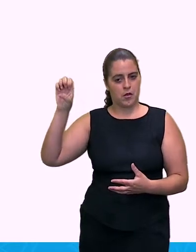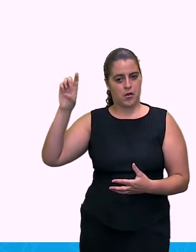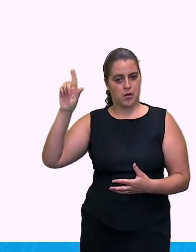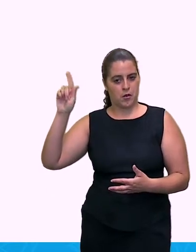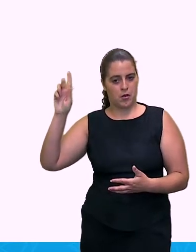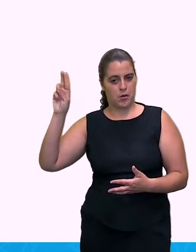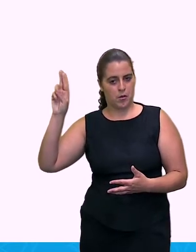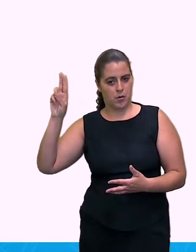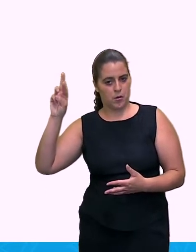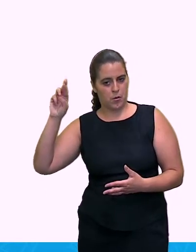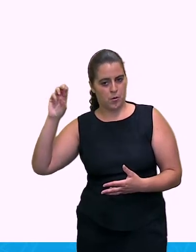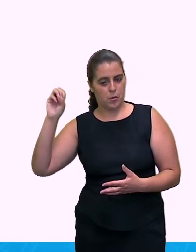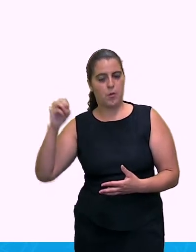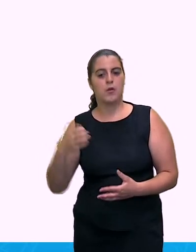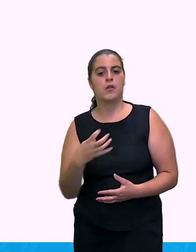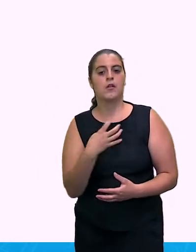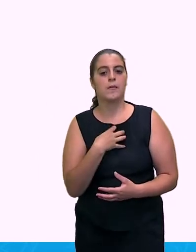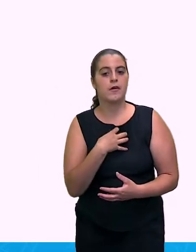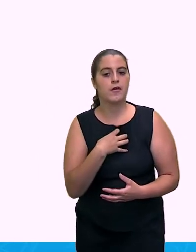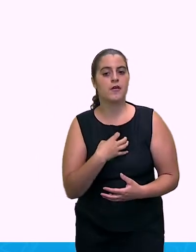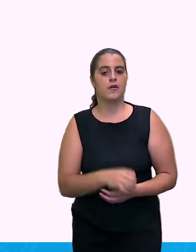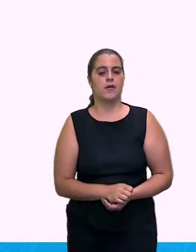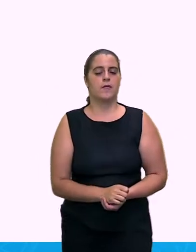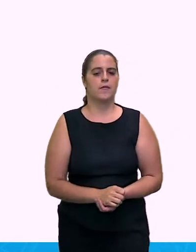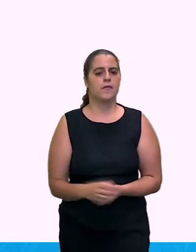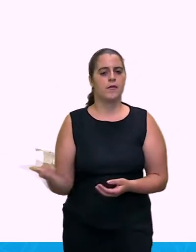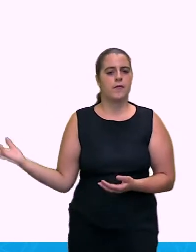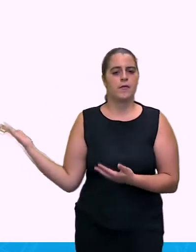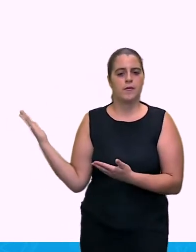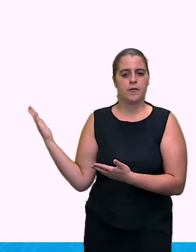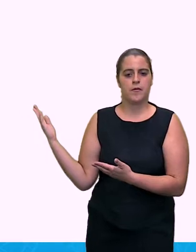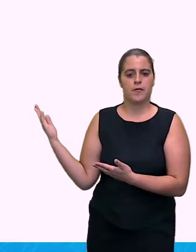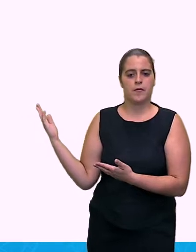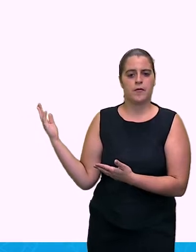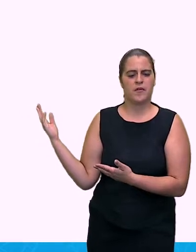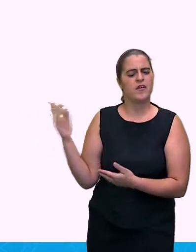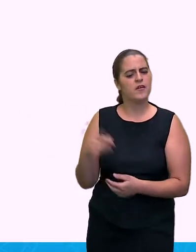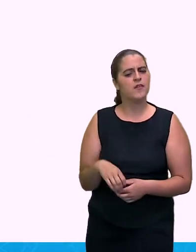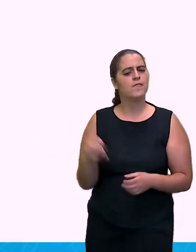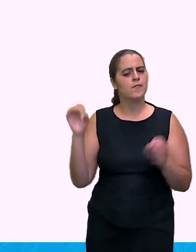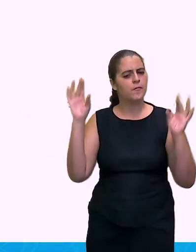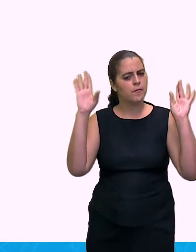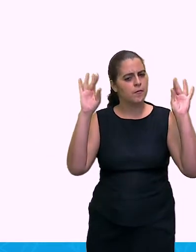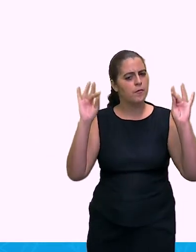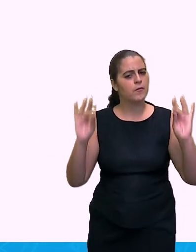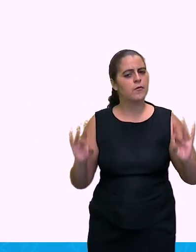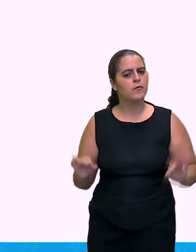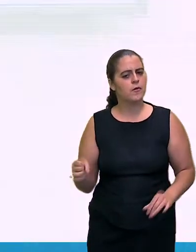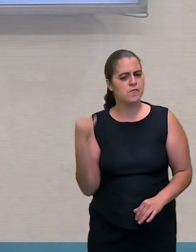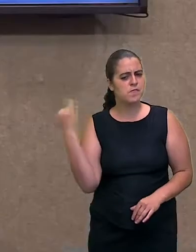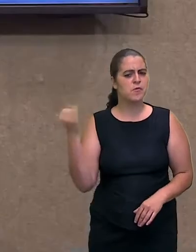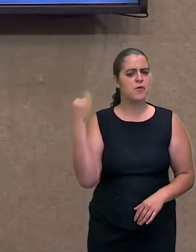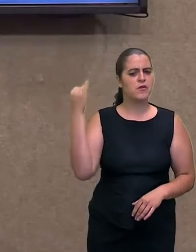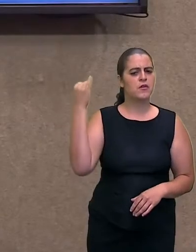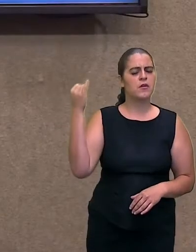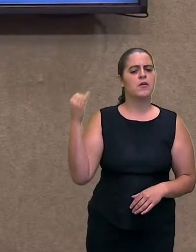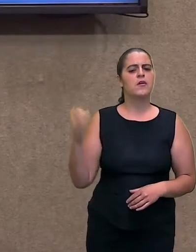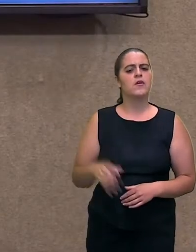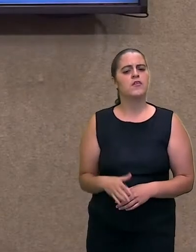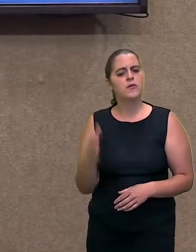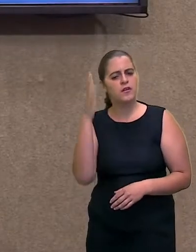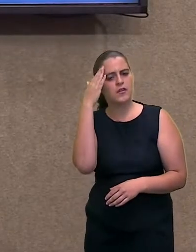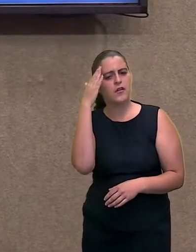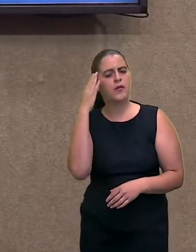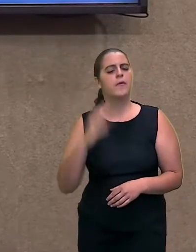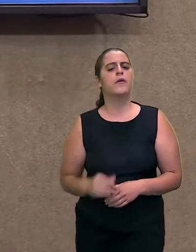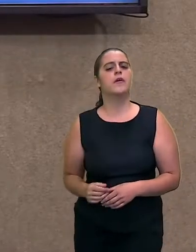É muito, assim... É muito interessante esse memorial que tem lá na